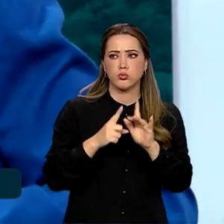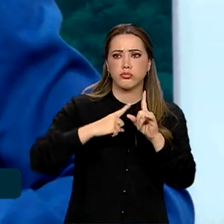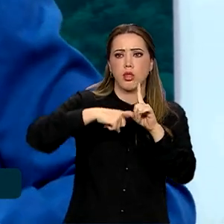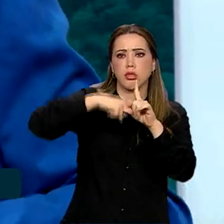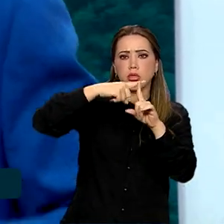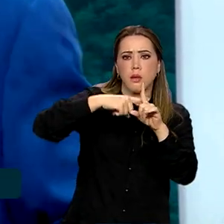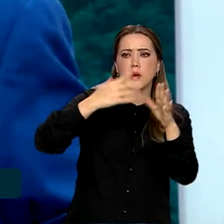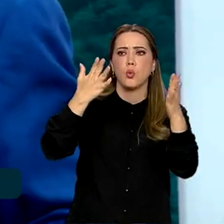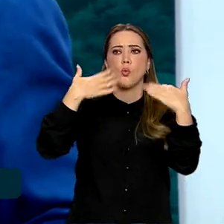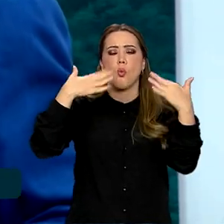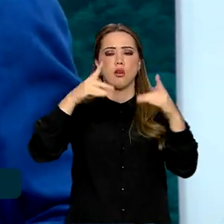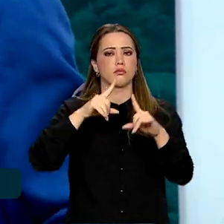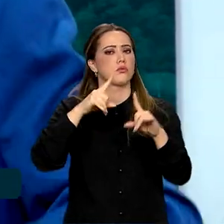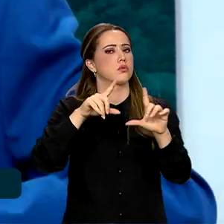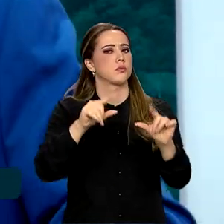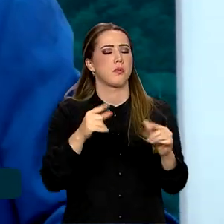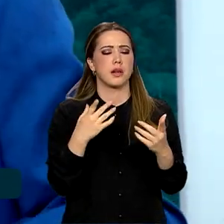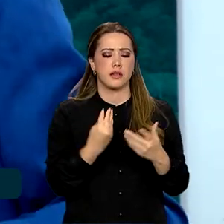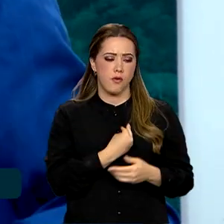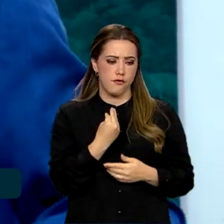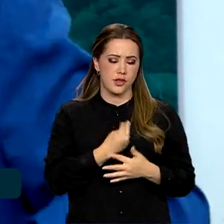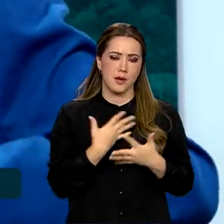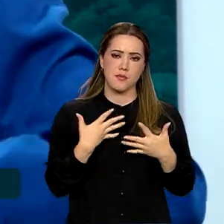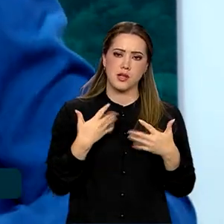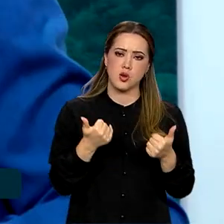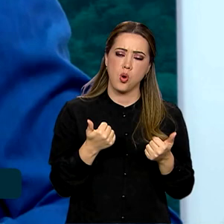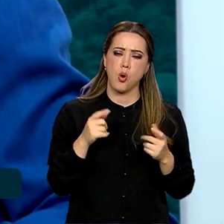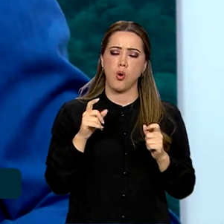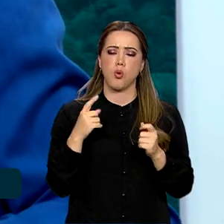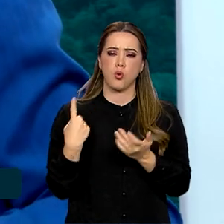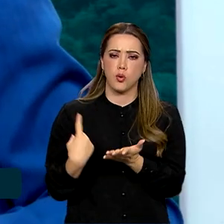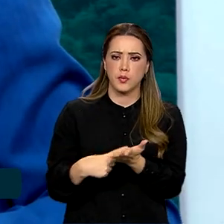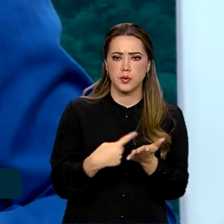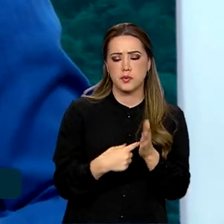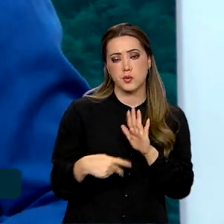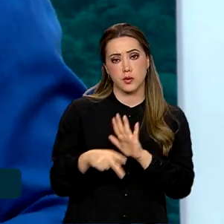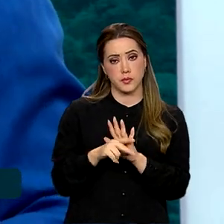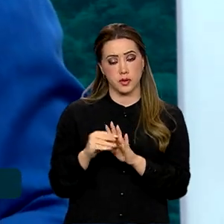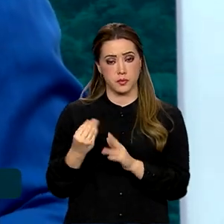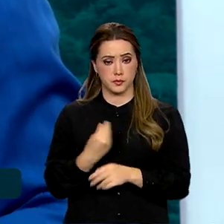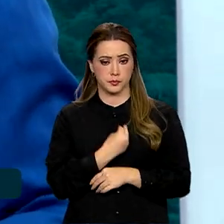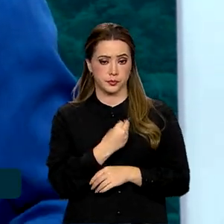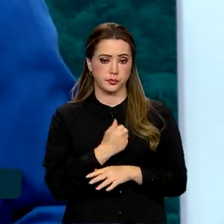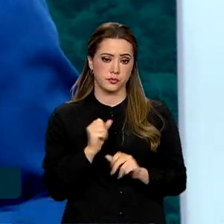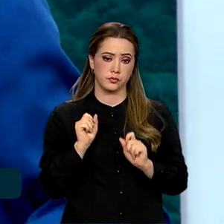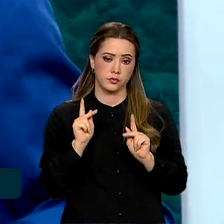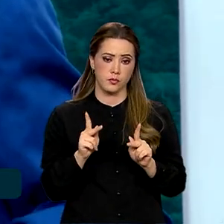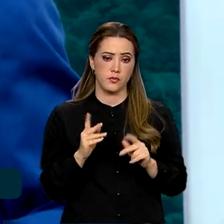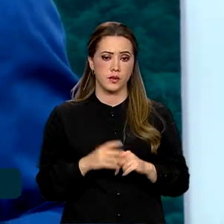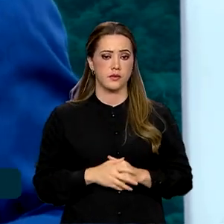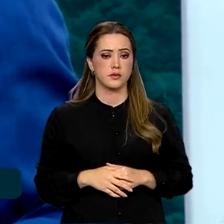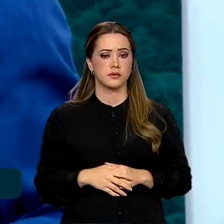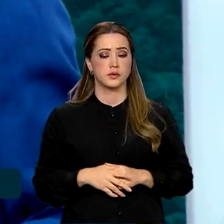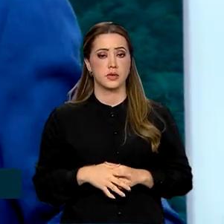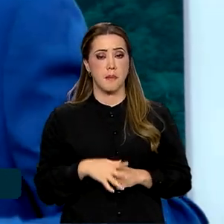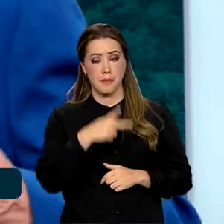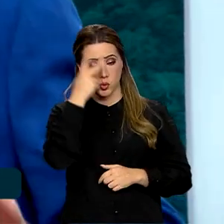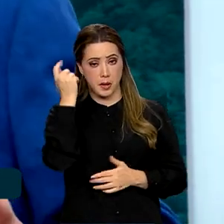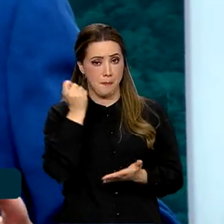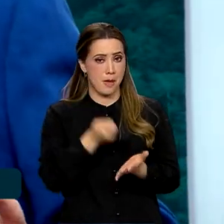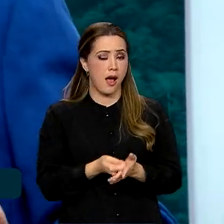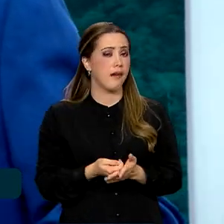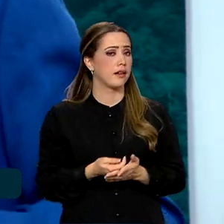Ou seja, para ter qualidade de vida, para ter compromisso com a própria vida. Tá bom, quem paga aqui